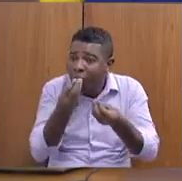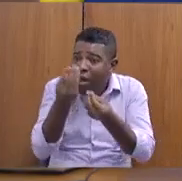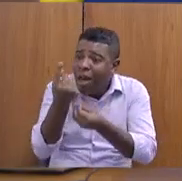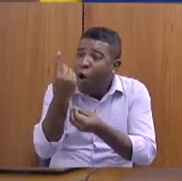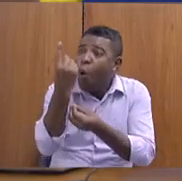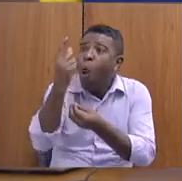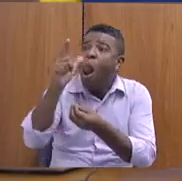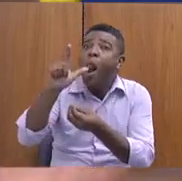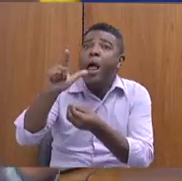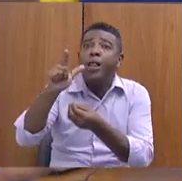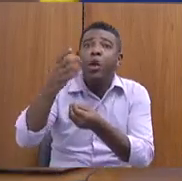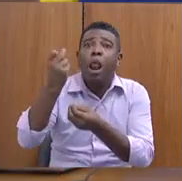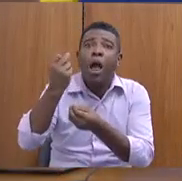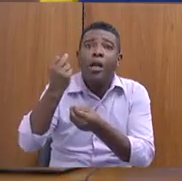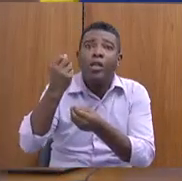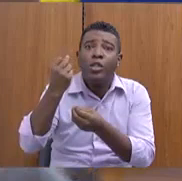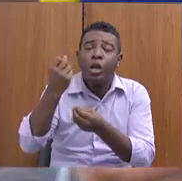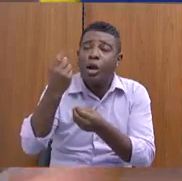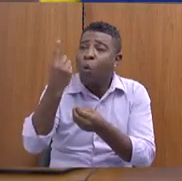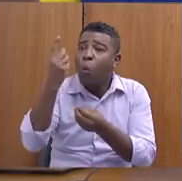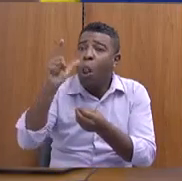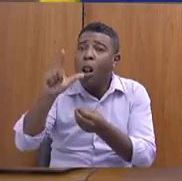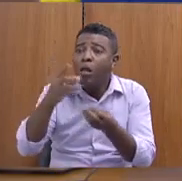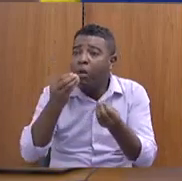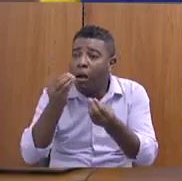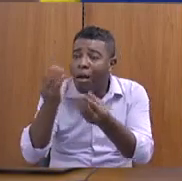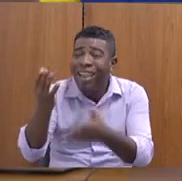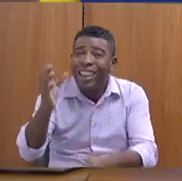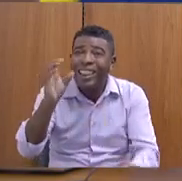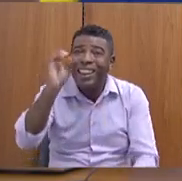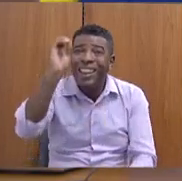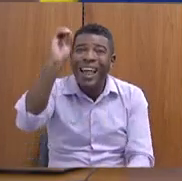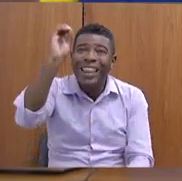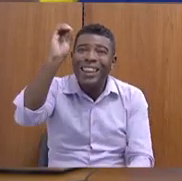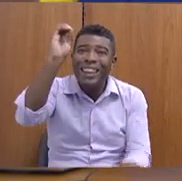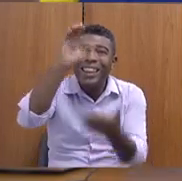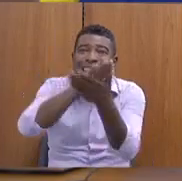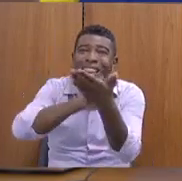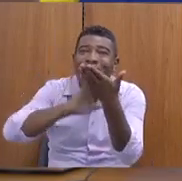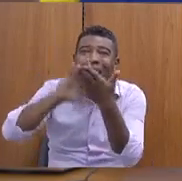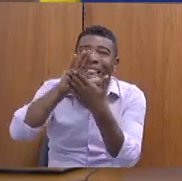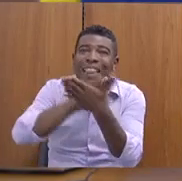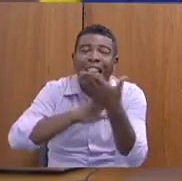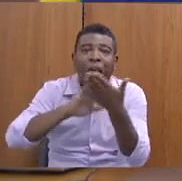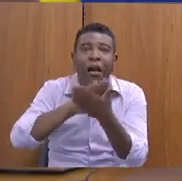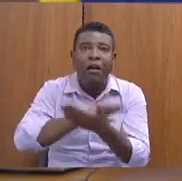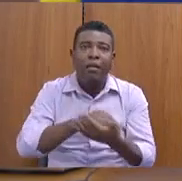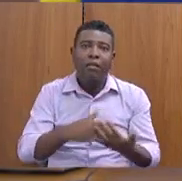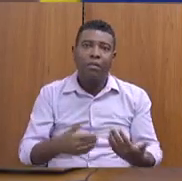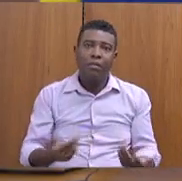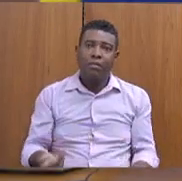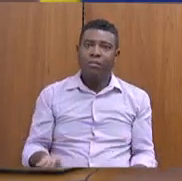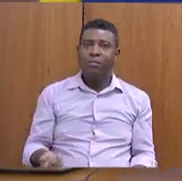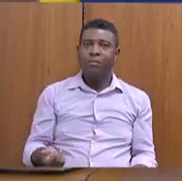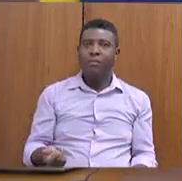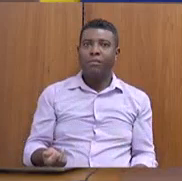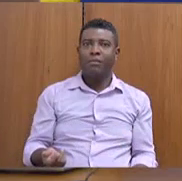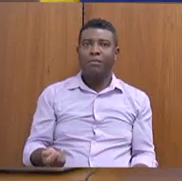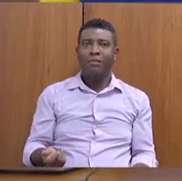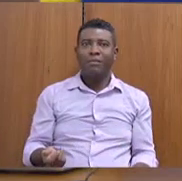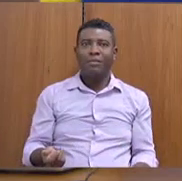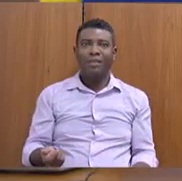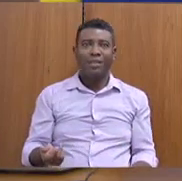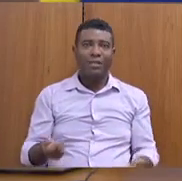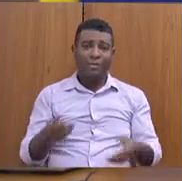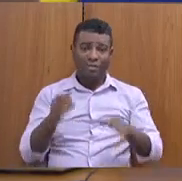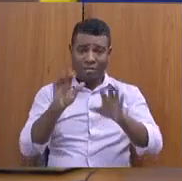pelo IDN e agora pela CEDES assumindo essa autarquia lá com ela. Então, brincando, é